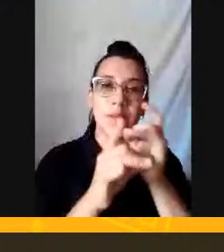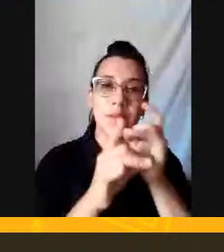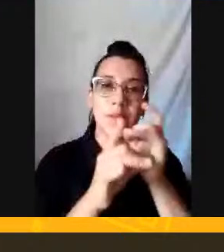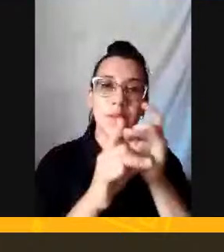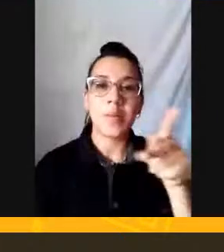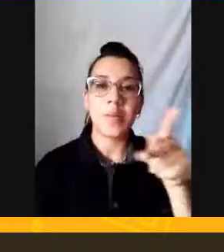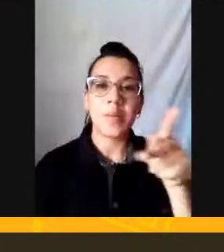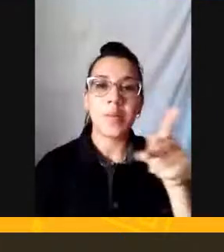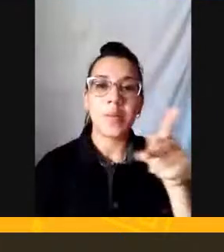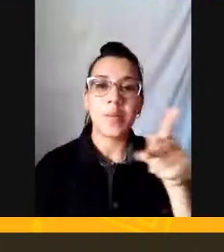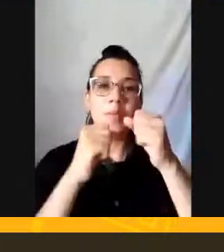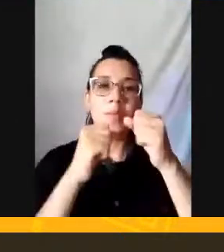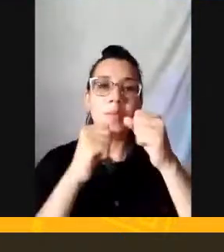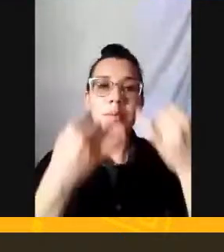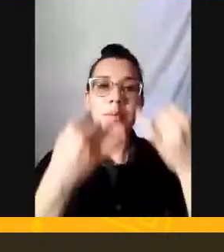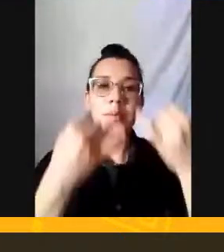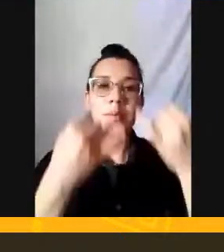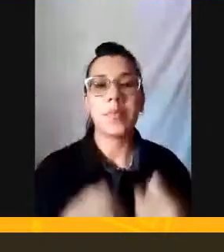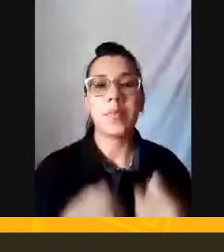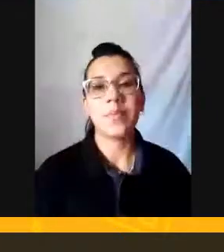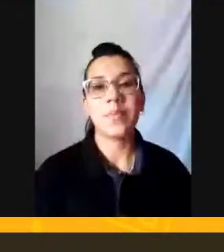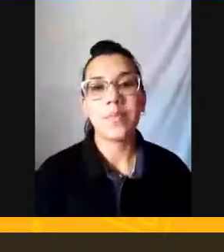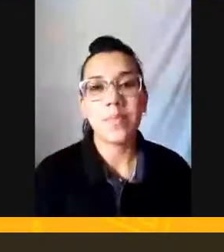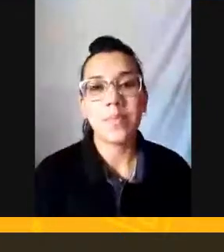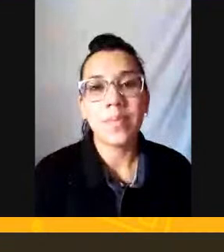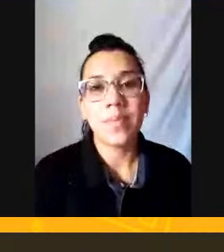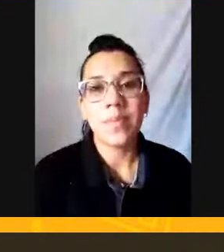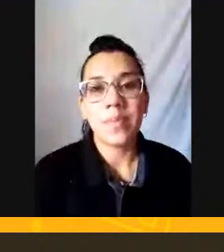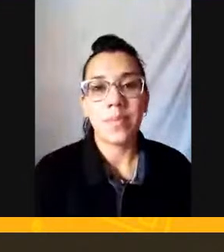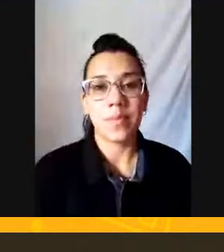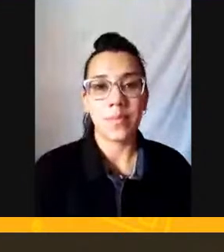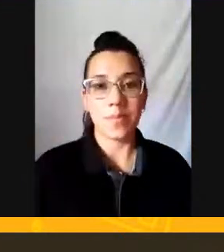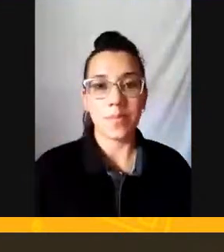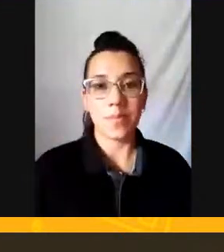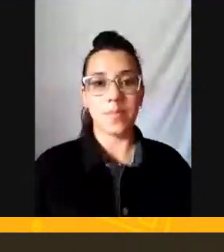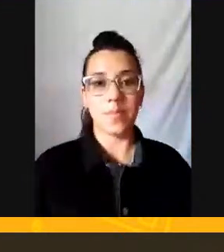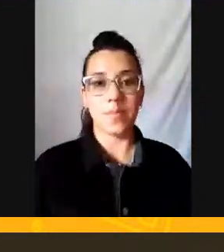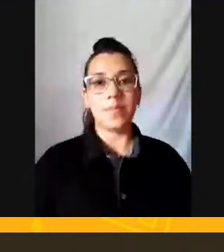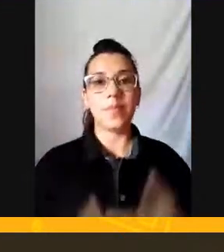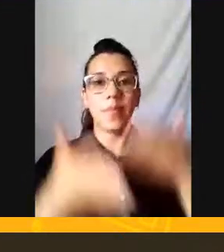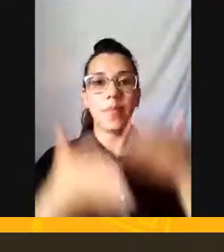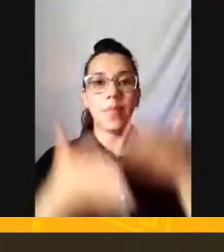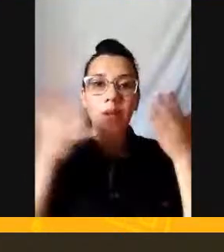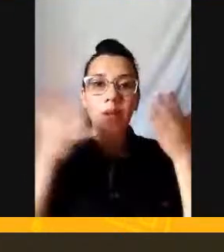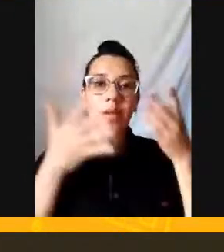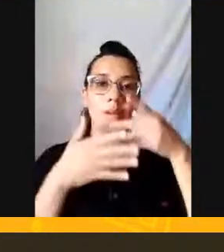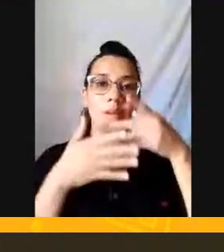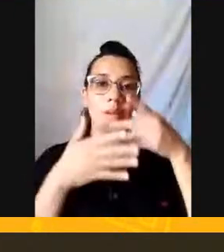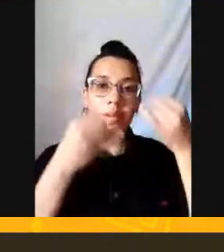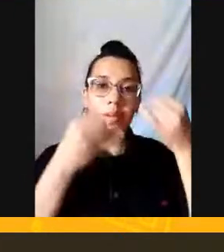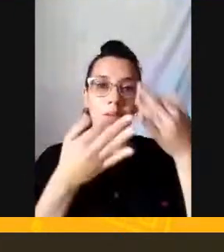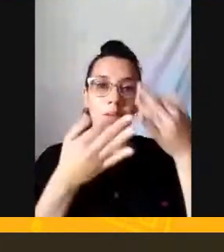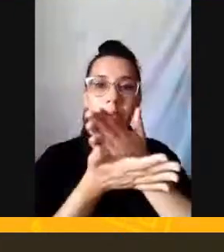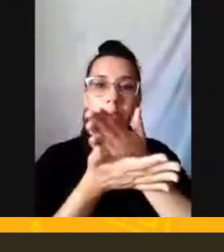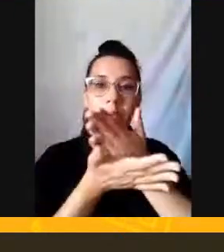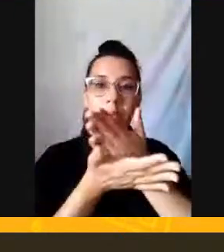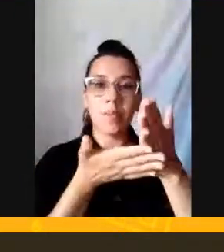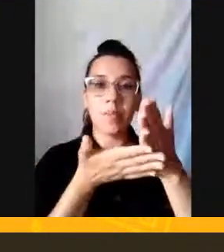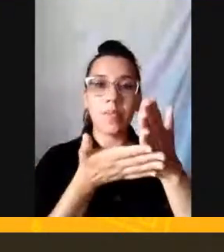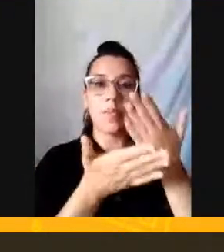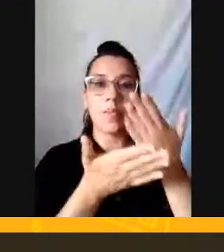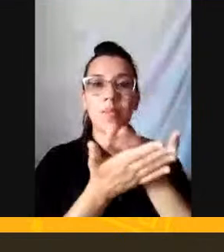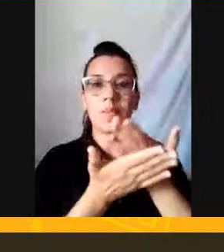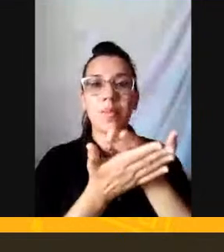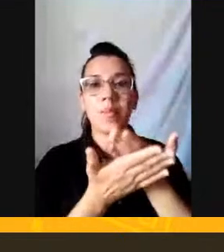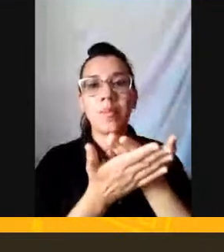recadinho No início Da aula Eu falei De onde os conteúdos Tinham saído Por que a gente Fala isso? Apesar de os senhores